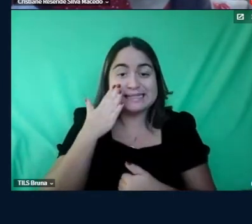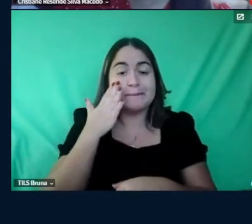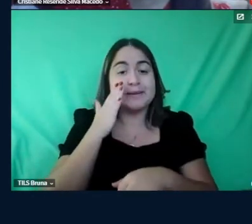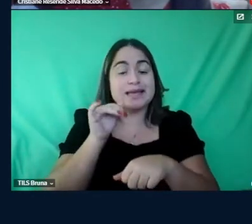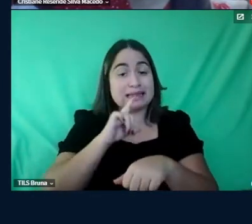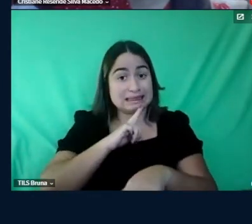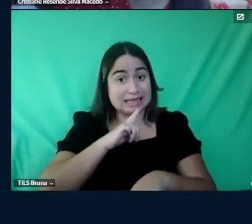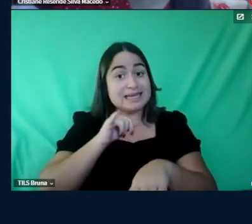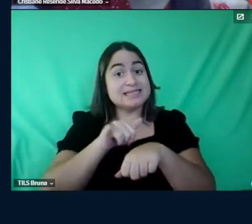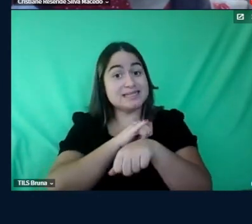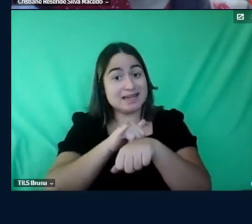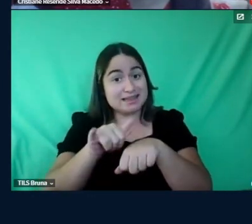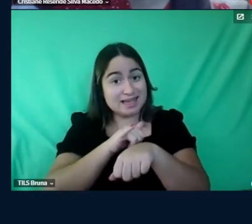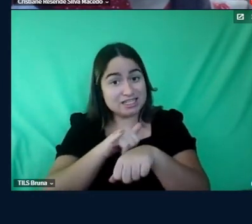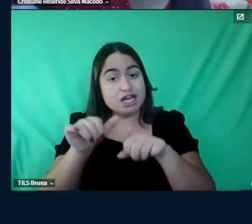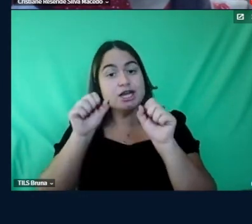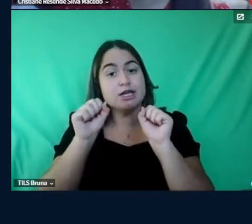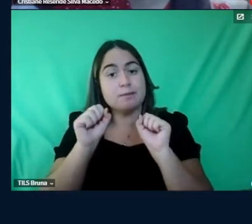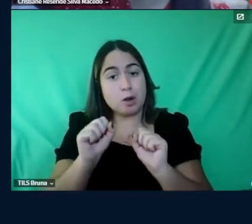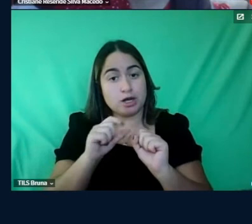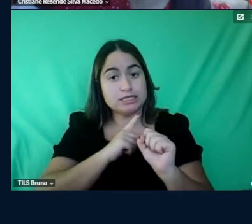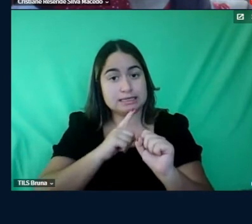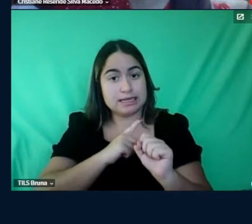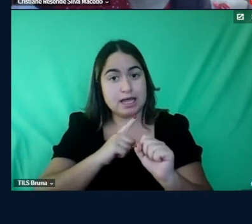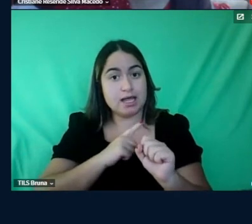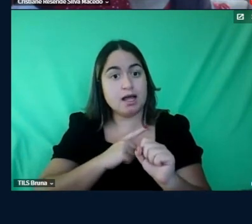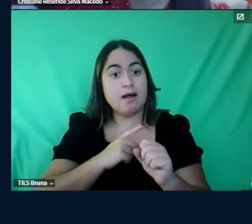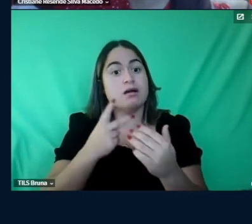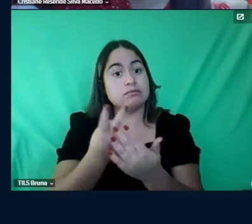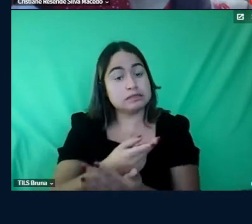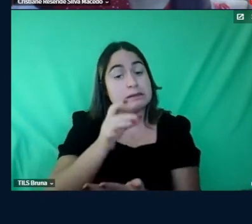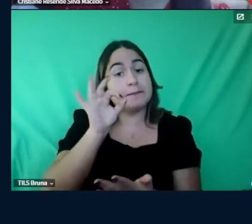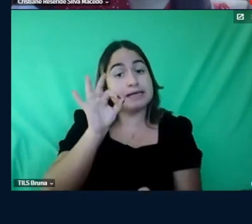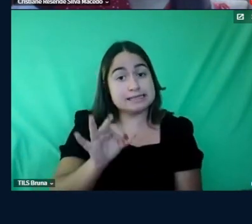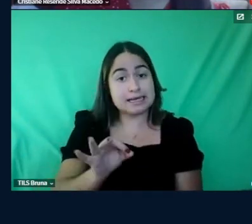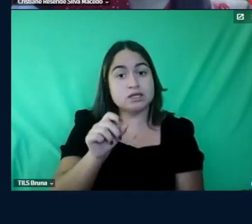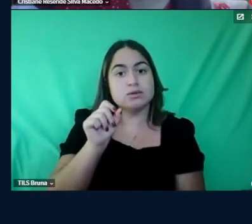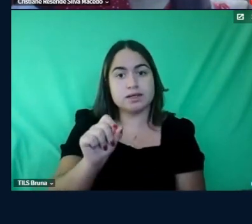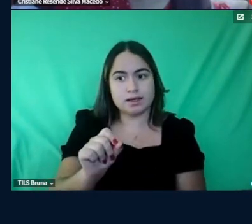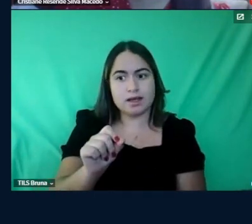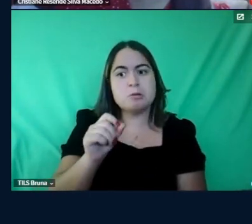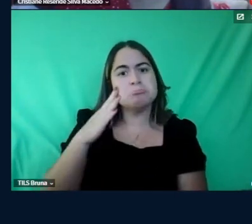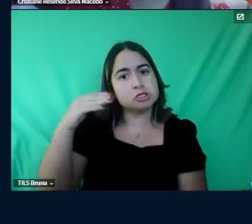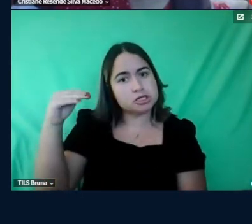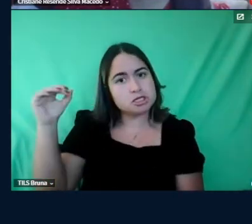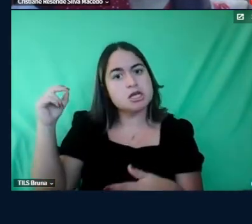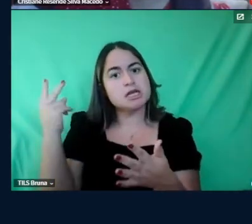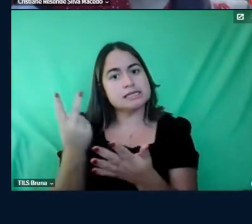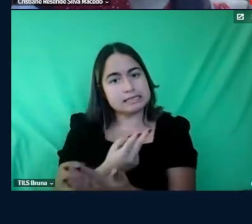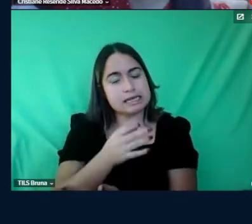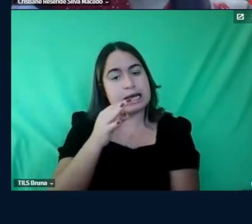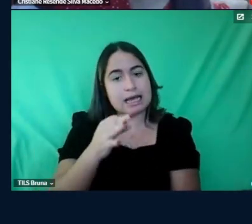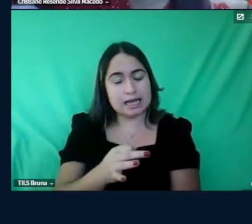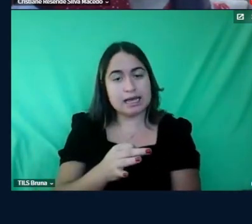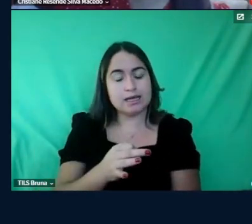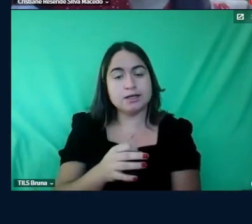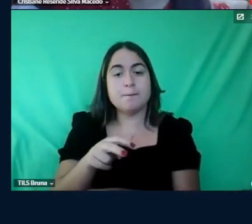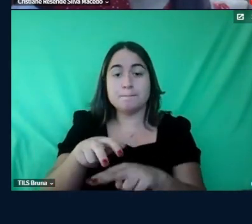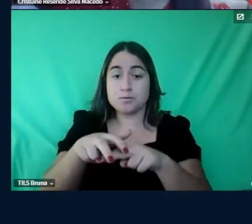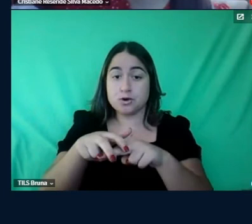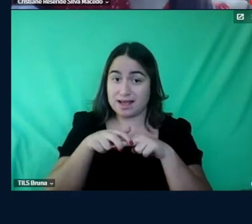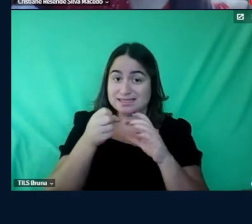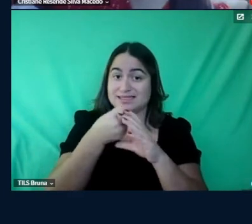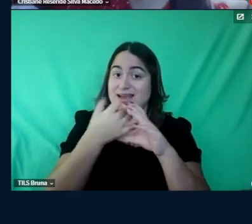podem ter grandes chances de sucesso devido aquelas características